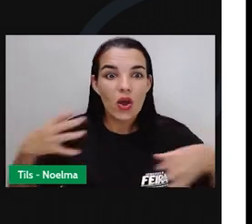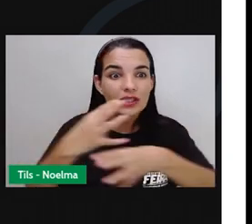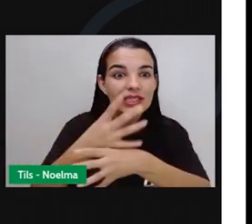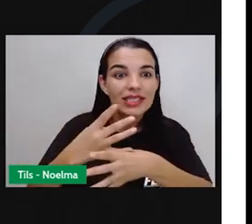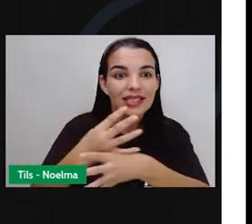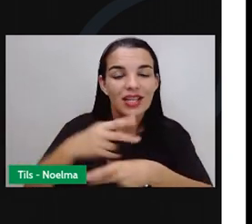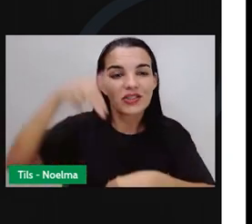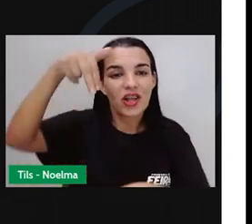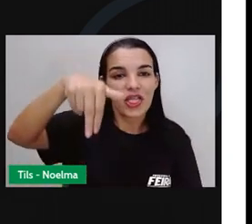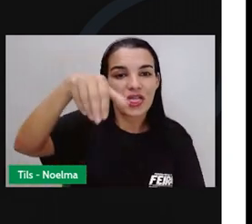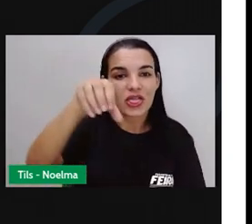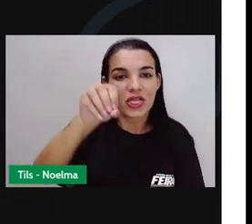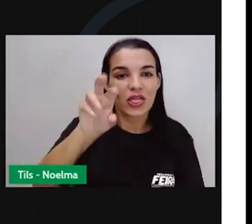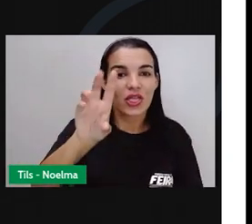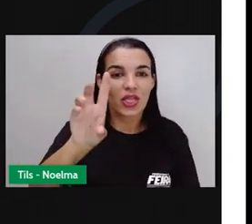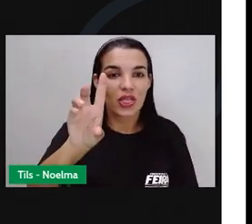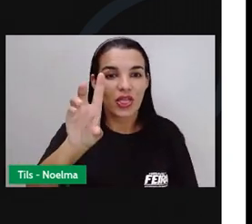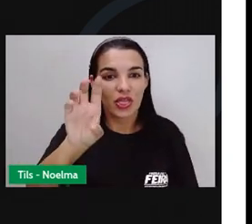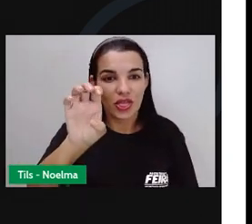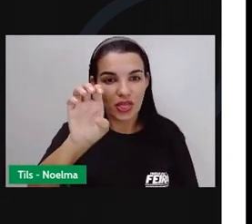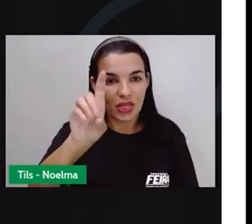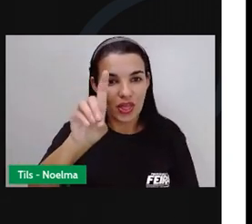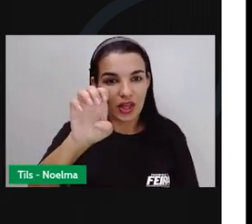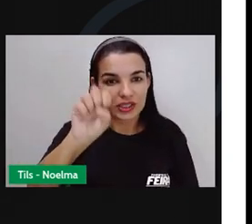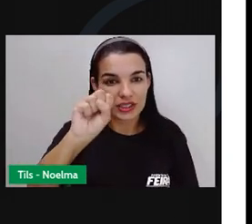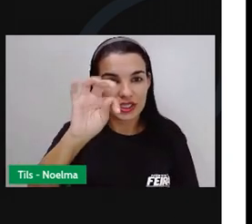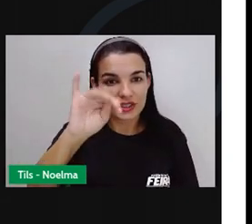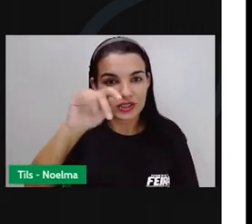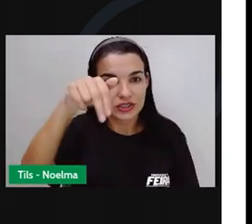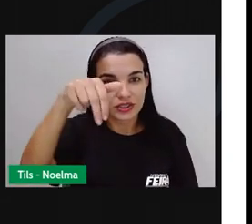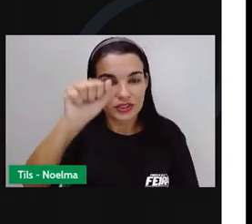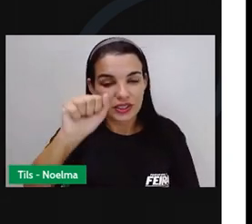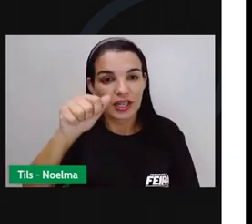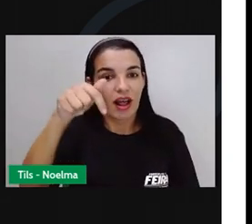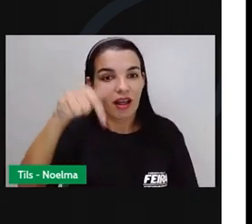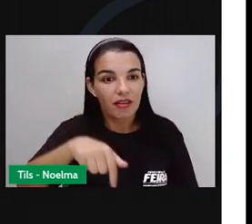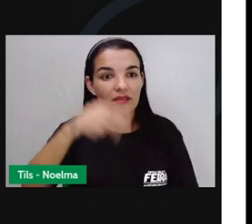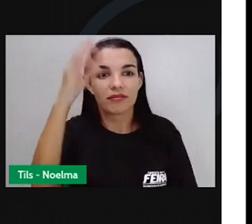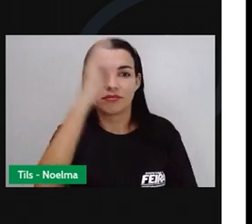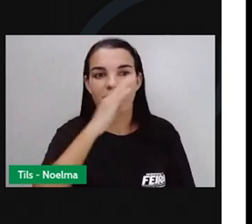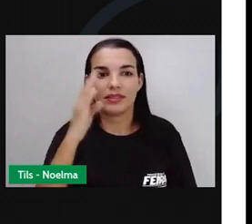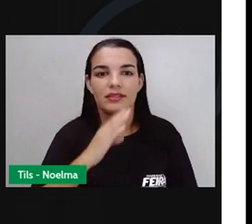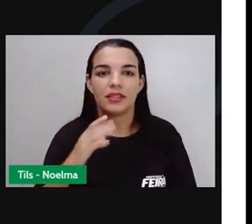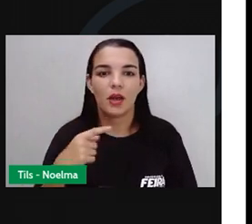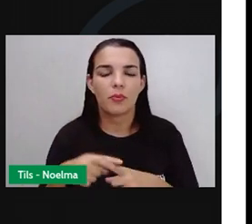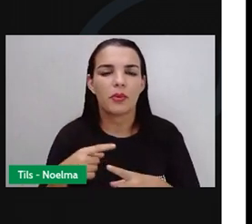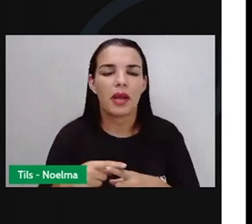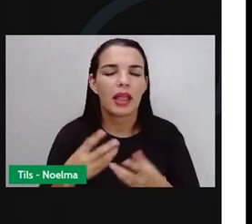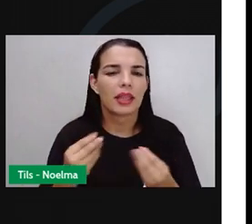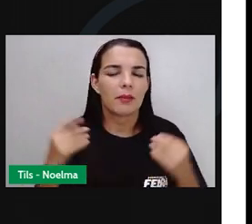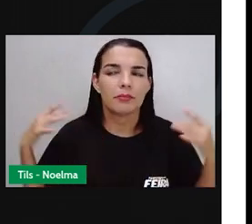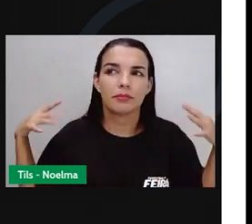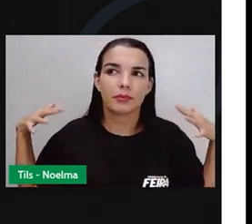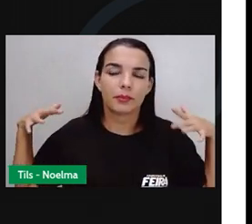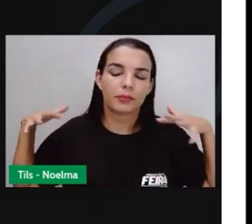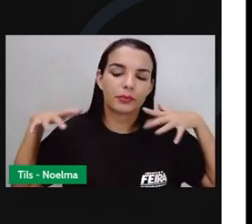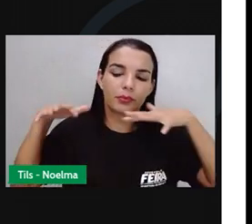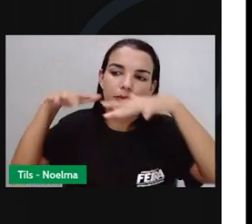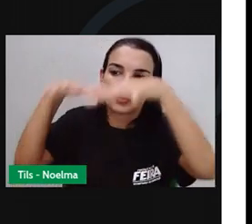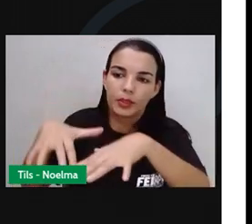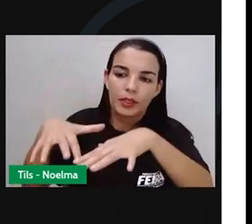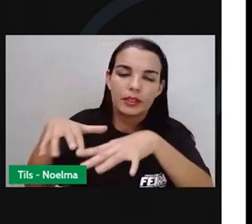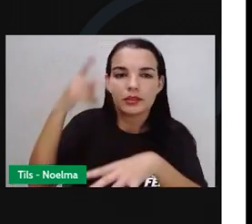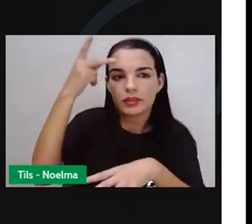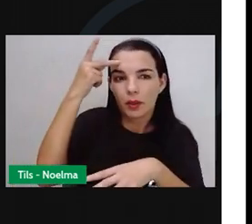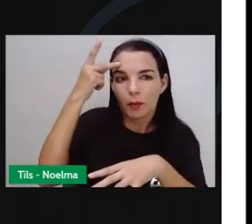Por aqui circulam mais de 8 milhões de nordestinos ou descendentes. Eu nunca senti dificuldade,